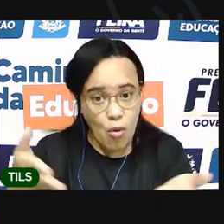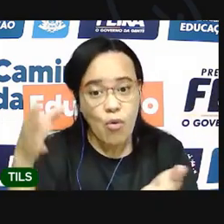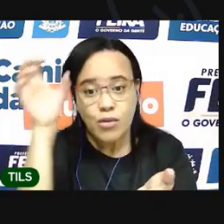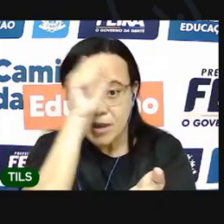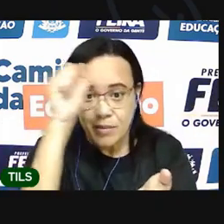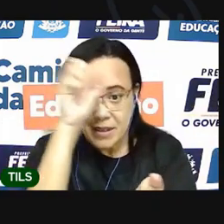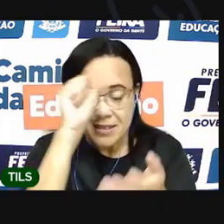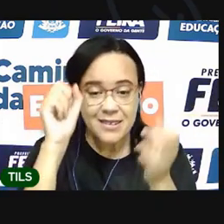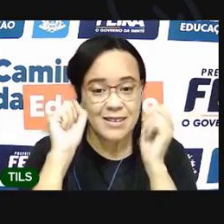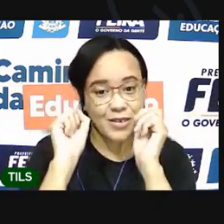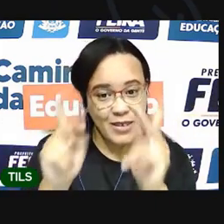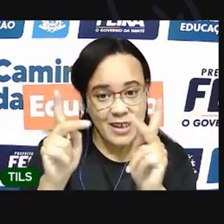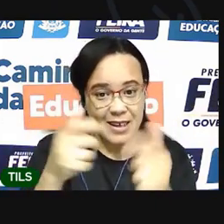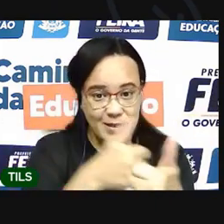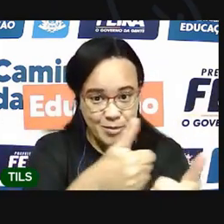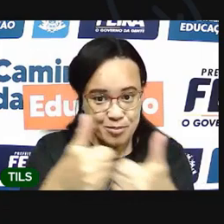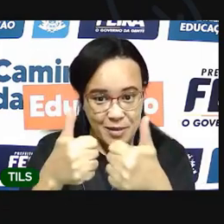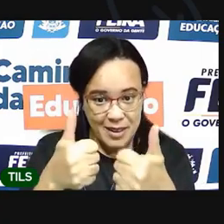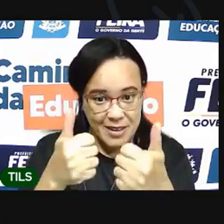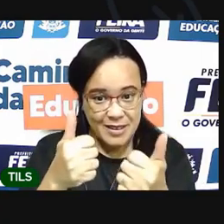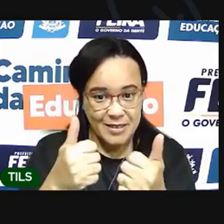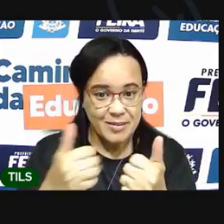Tá bom? Vamos lá?